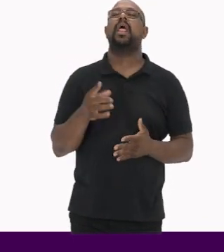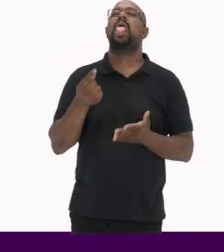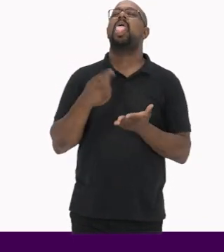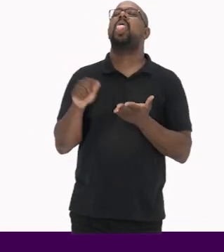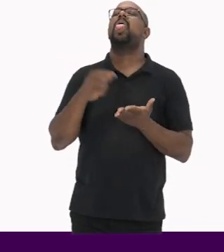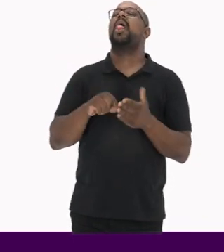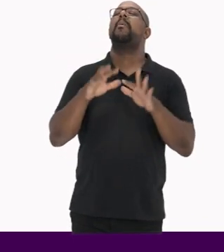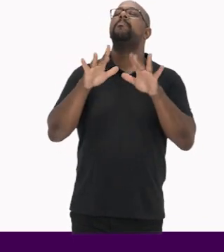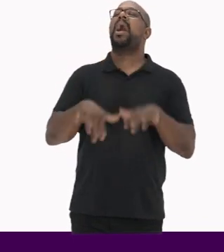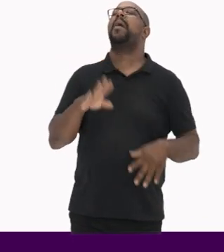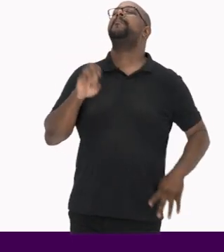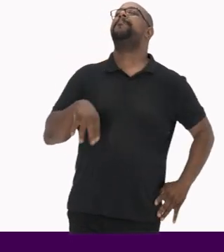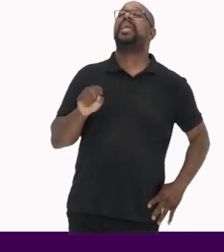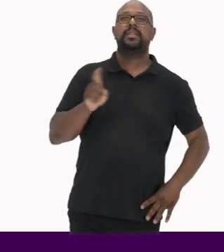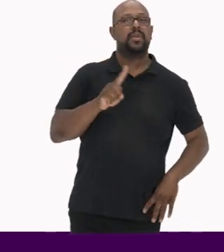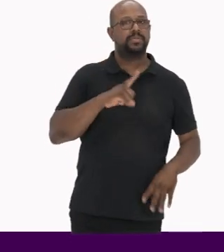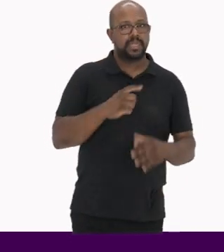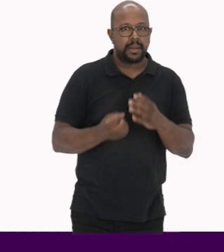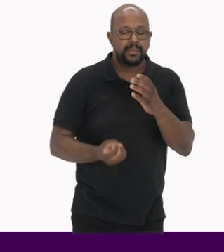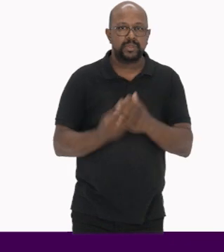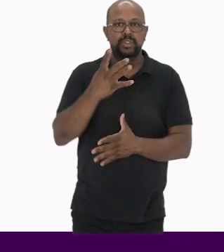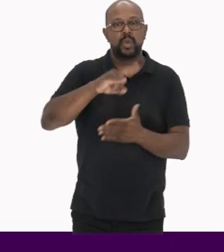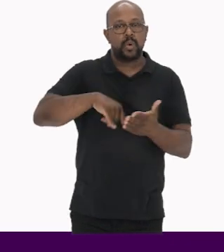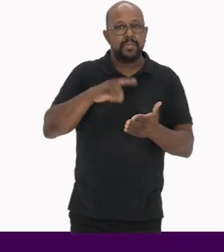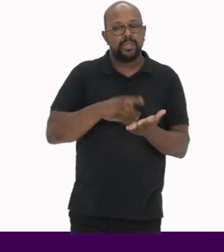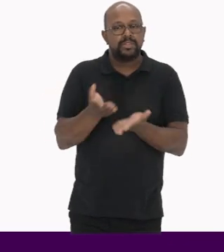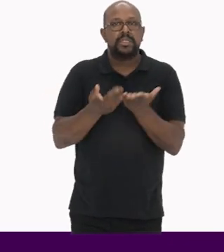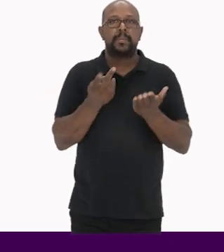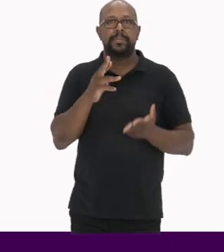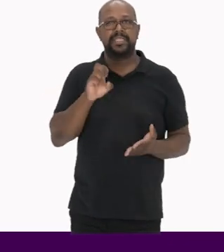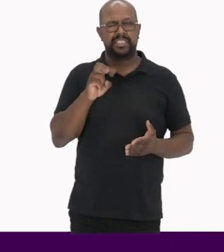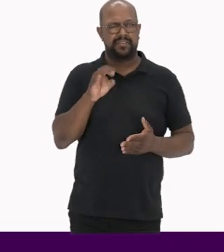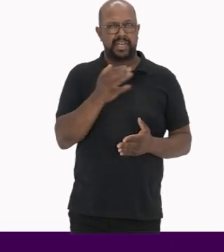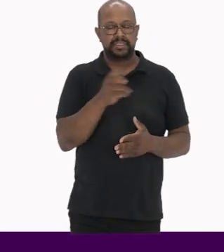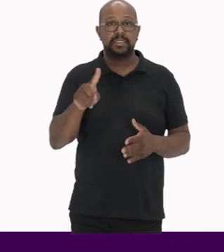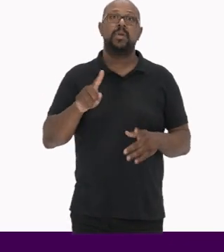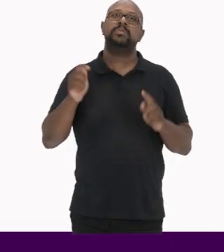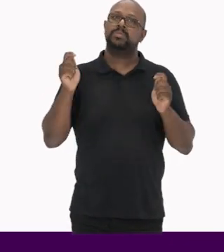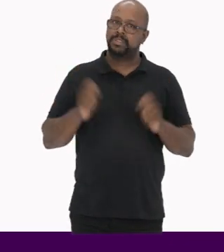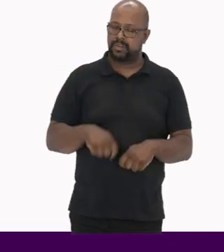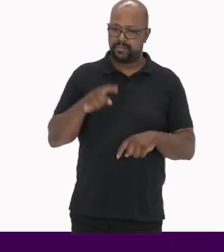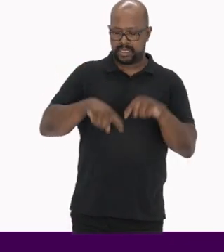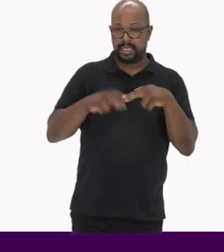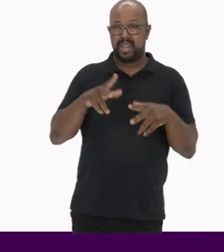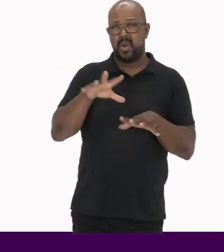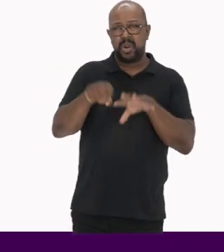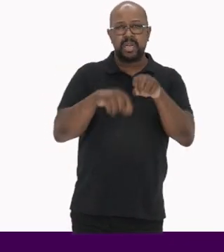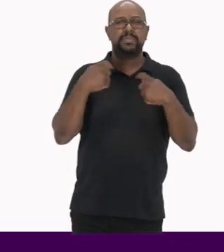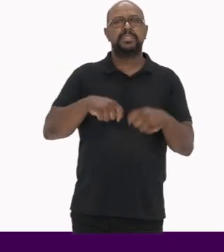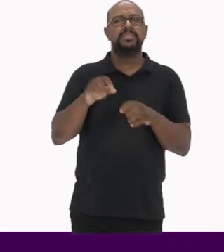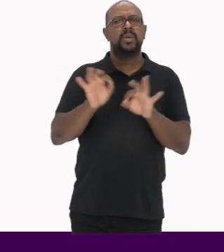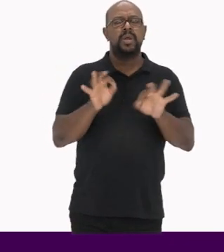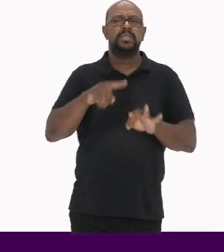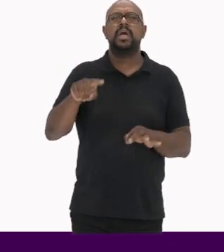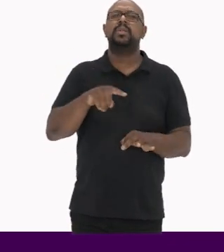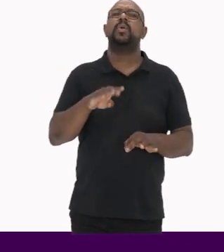listando o bem, está produzindo documento de preservação Se possível o material coletado deve ser organizado também em bancos de dados